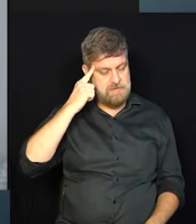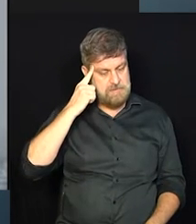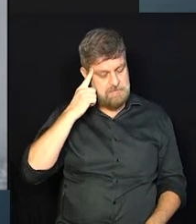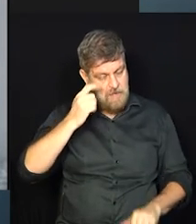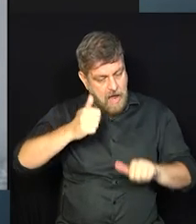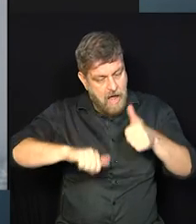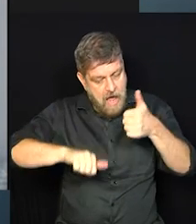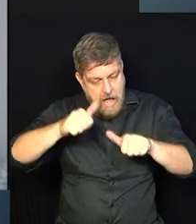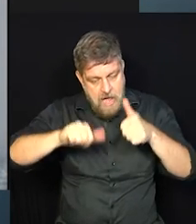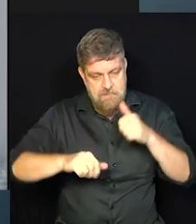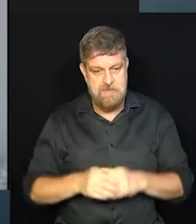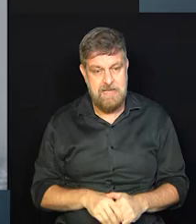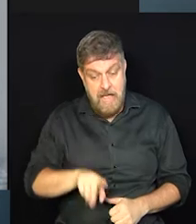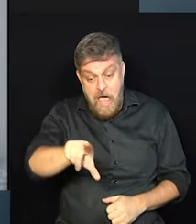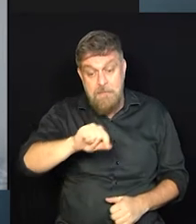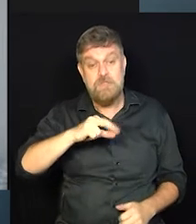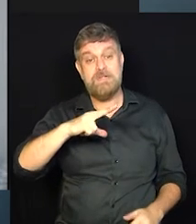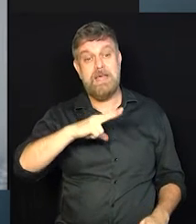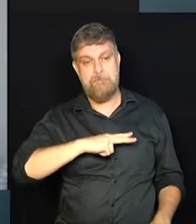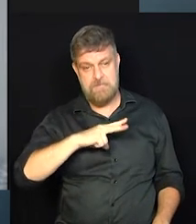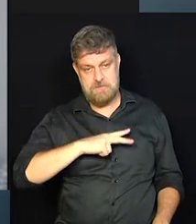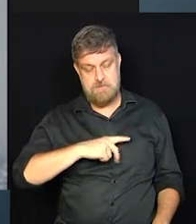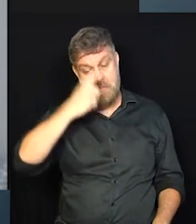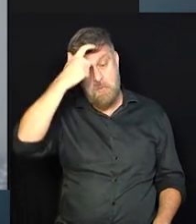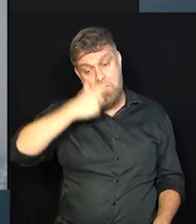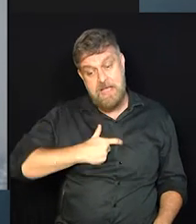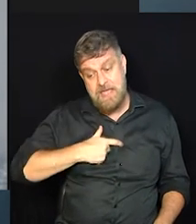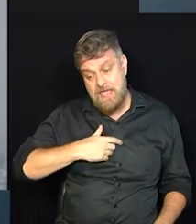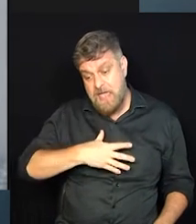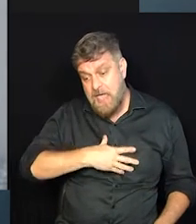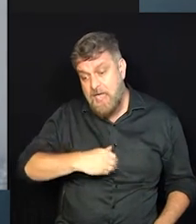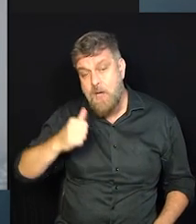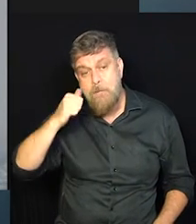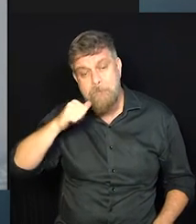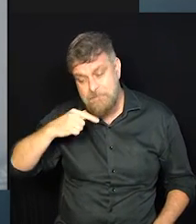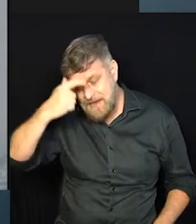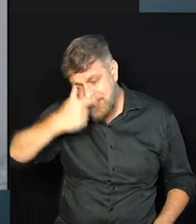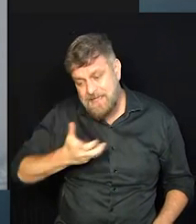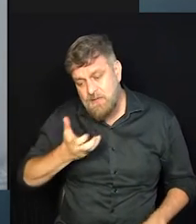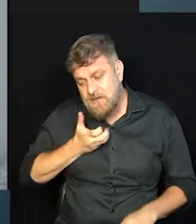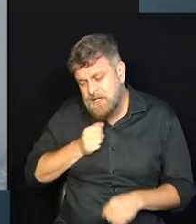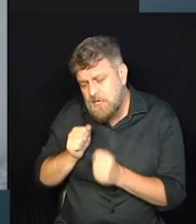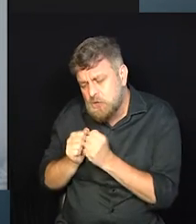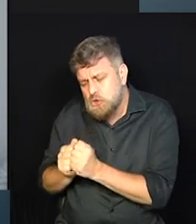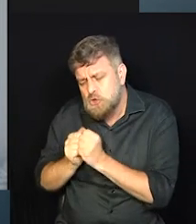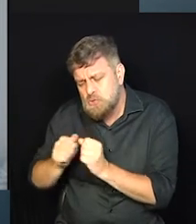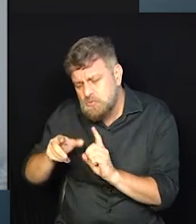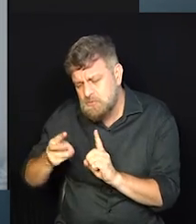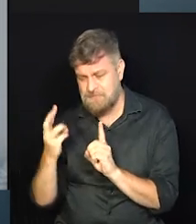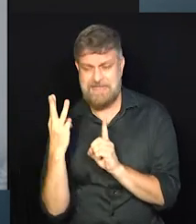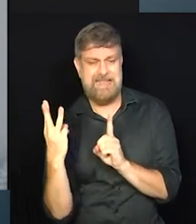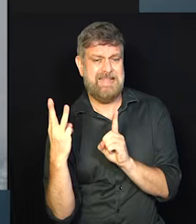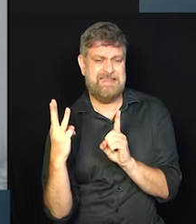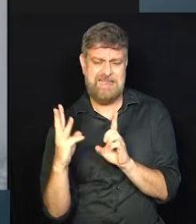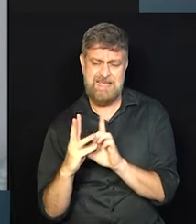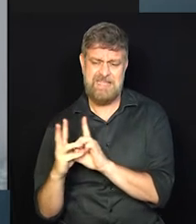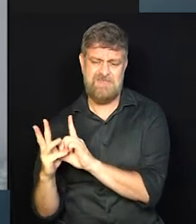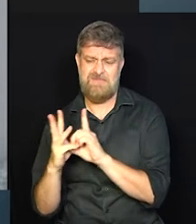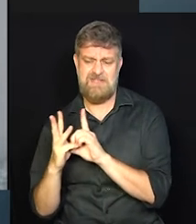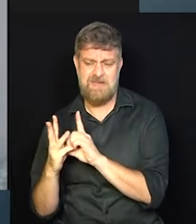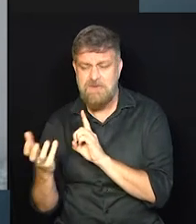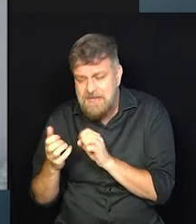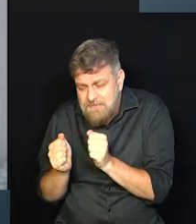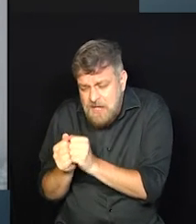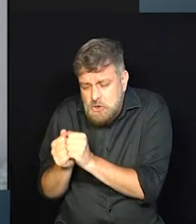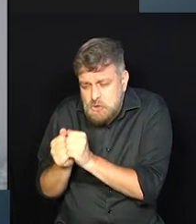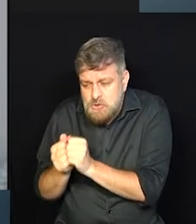isso mesmo. É uma escolha muito pessoal. Eu quis muito ficar com as meninas. quis muito ser mãe naquele momento meu. Meu marido entendeu e me apoiou.